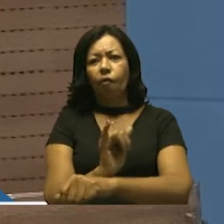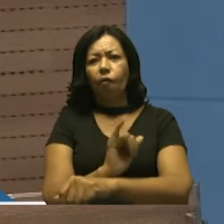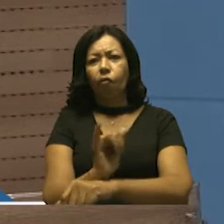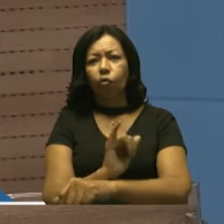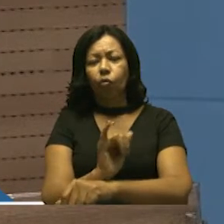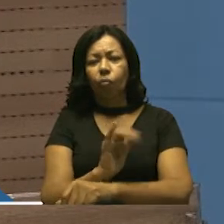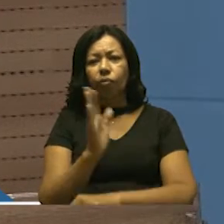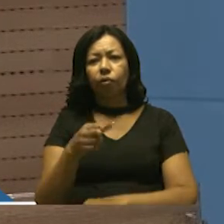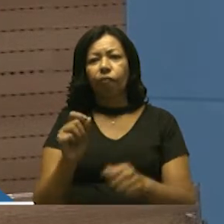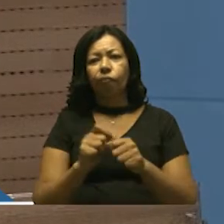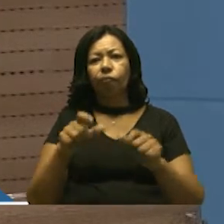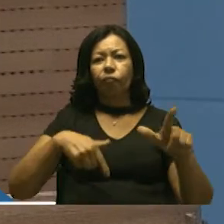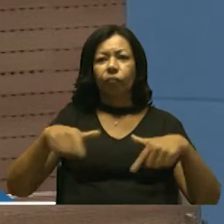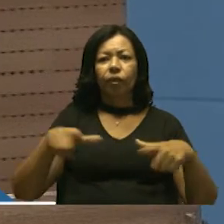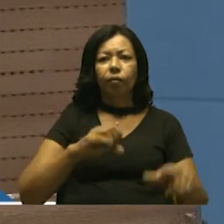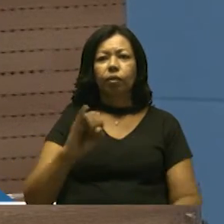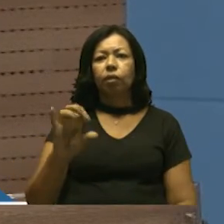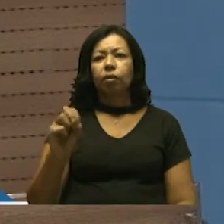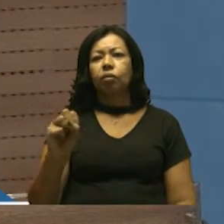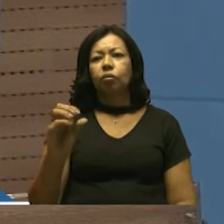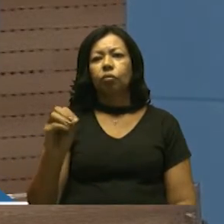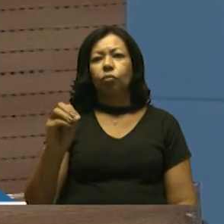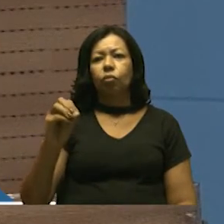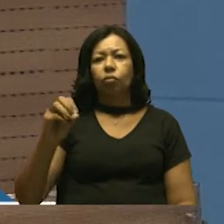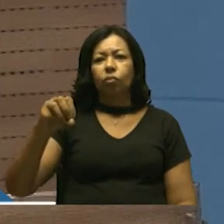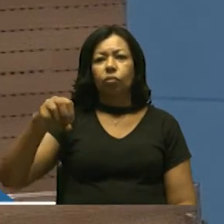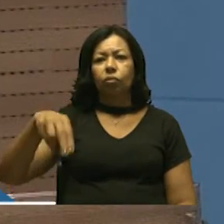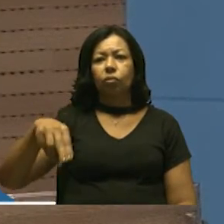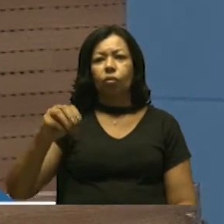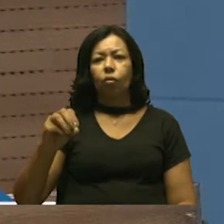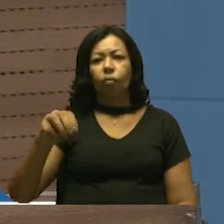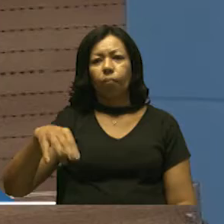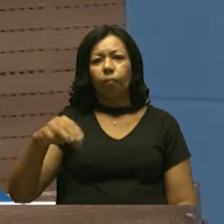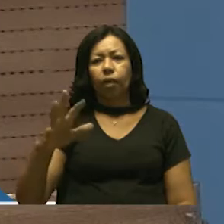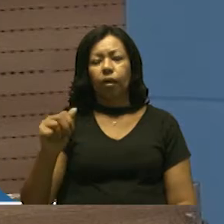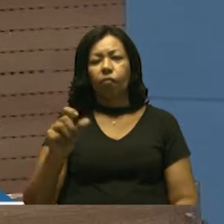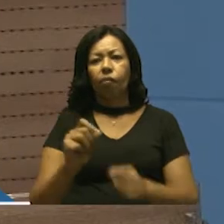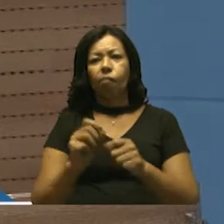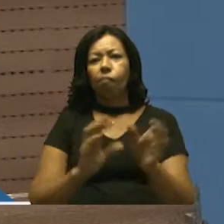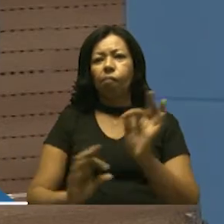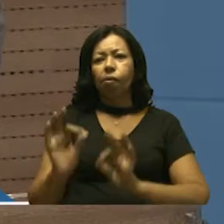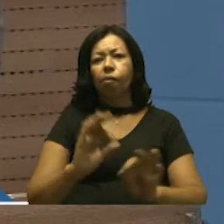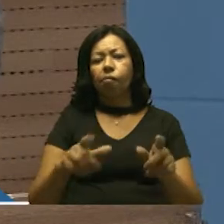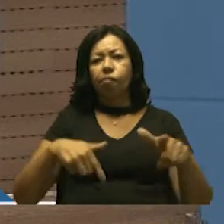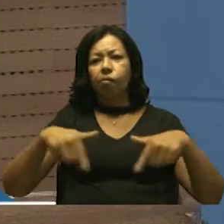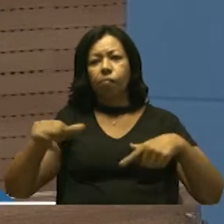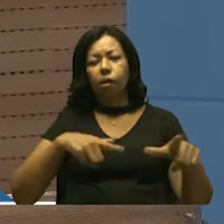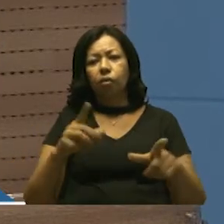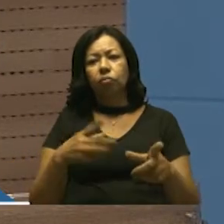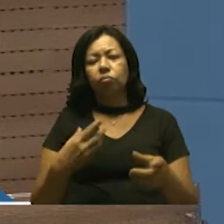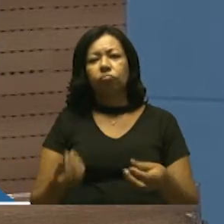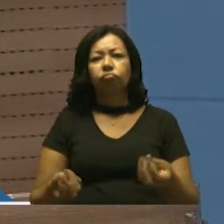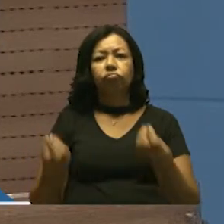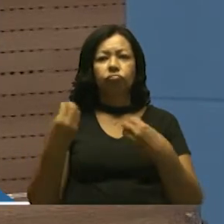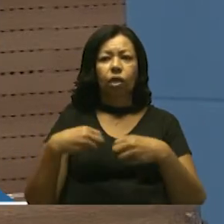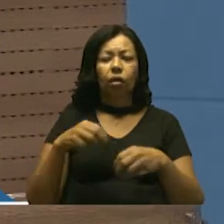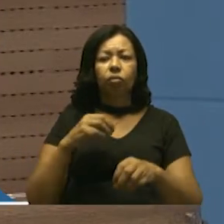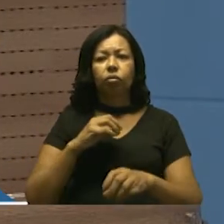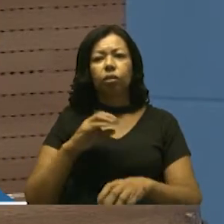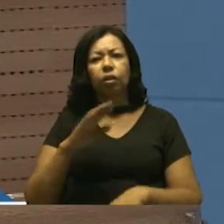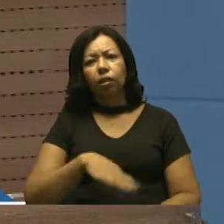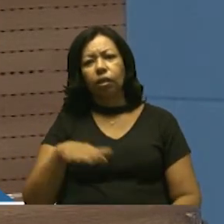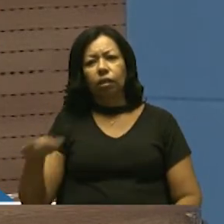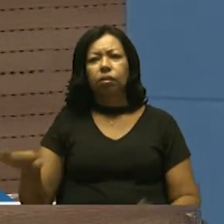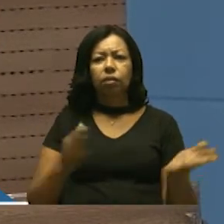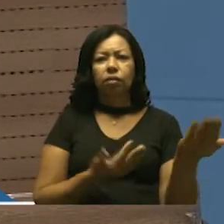trabalho através do projeto Isonomia, ele faz projetos, ele faz trabalhos que envolvem crianças e adolescentes,